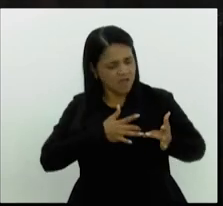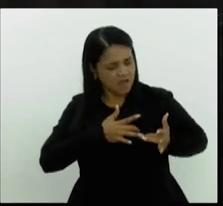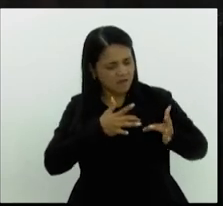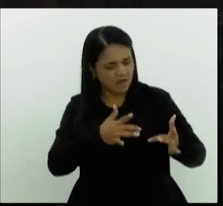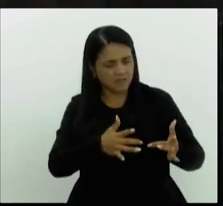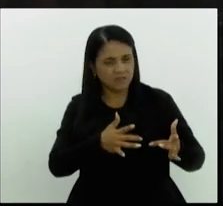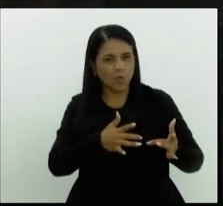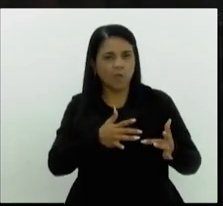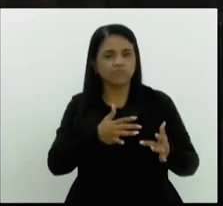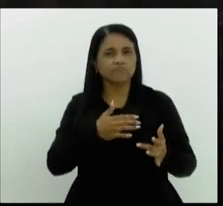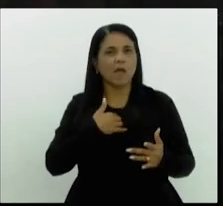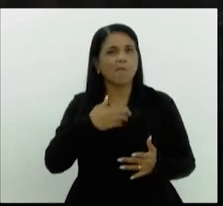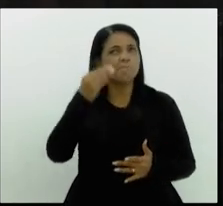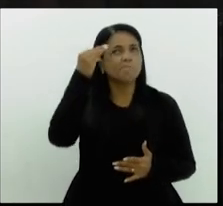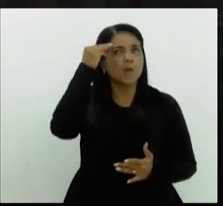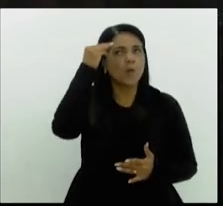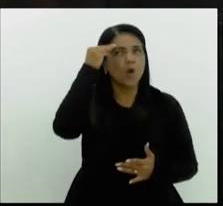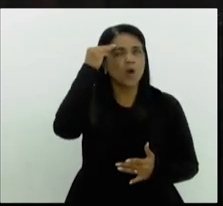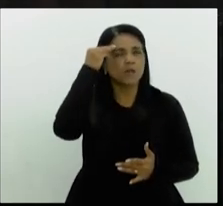do coração.